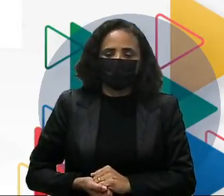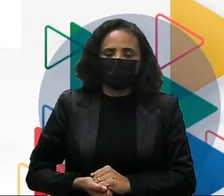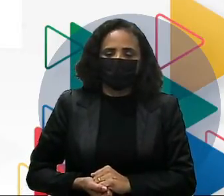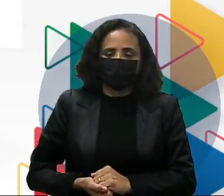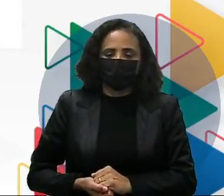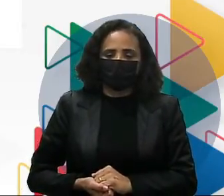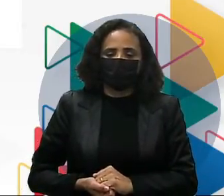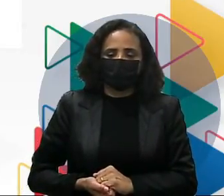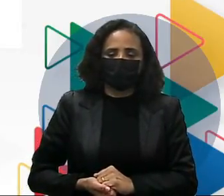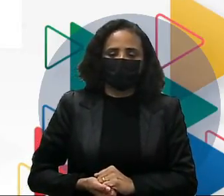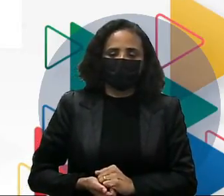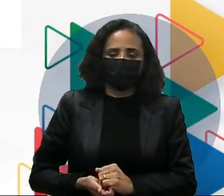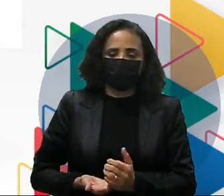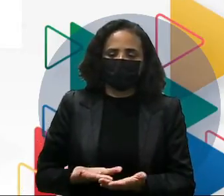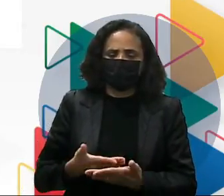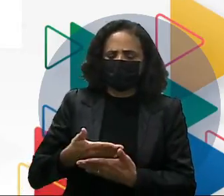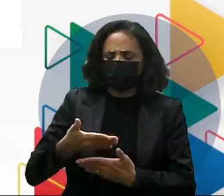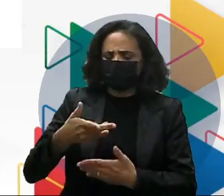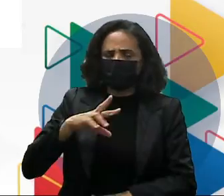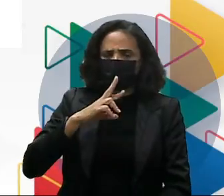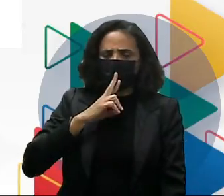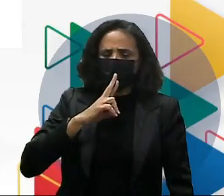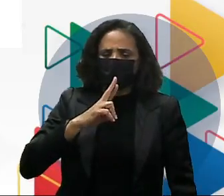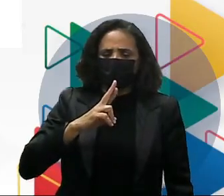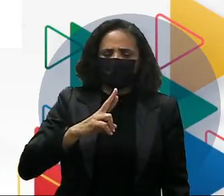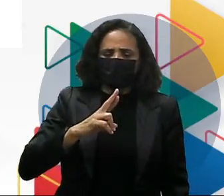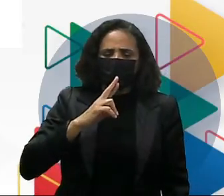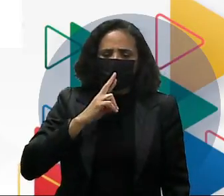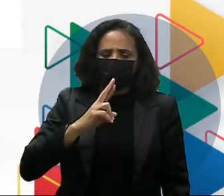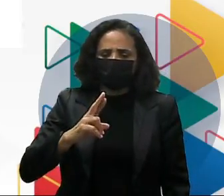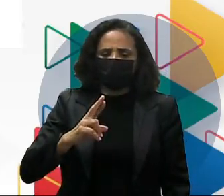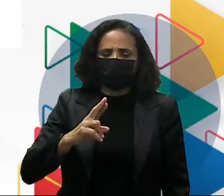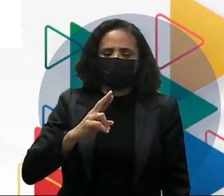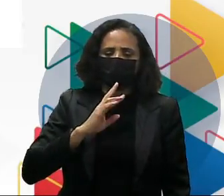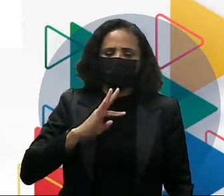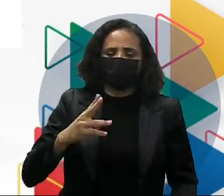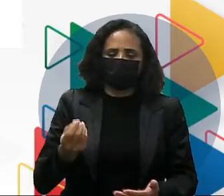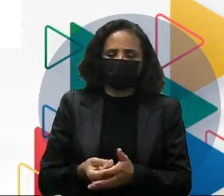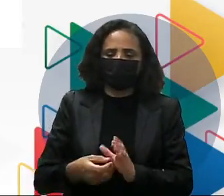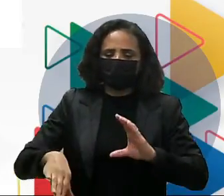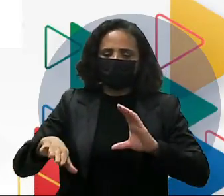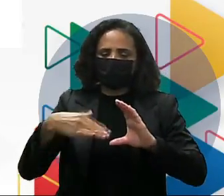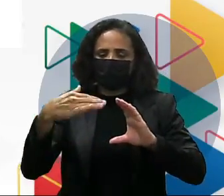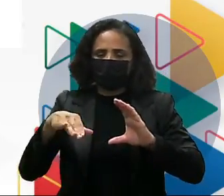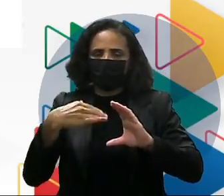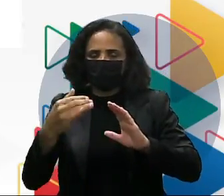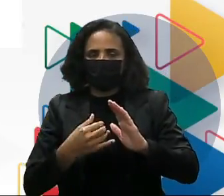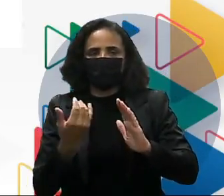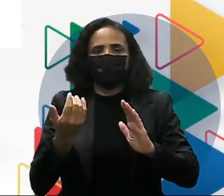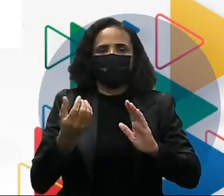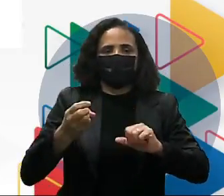resposta. Responderá todos os meus emails e mensagens de texto.